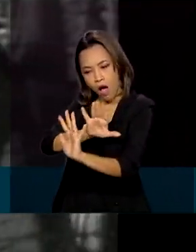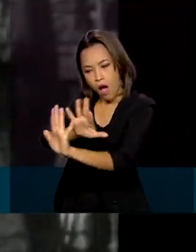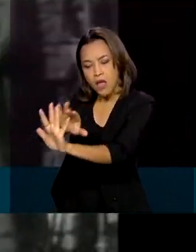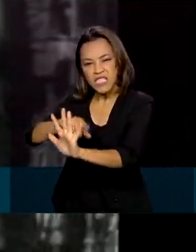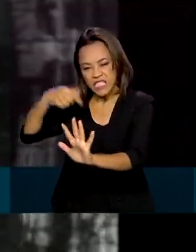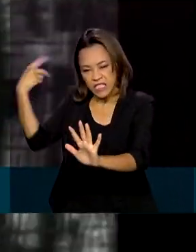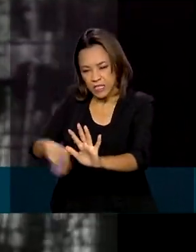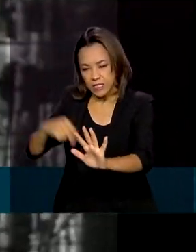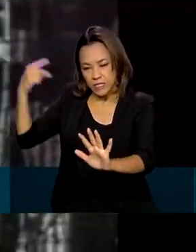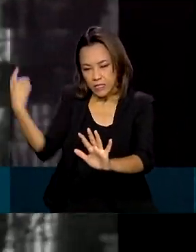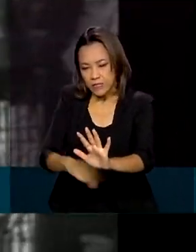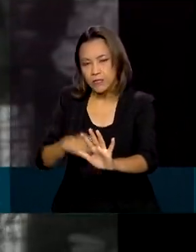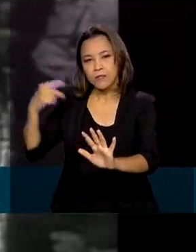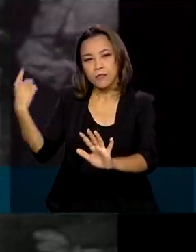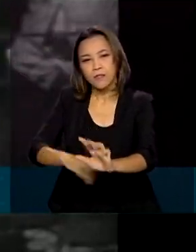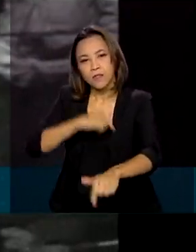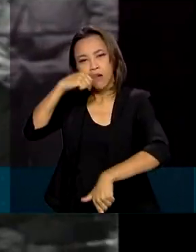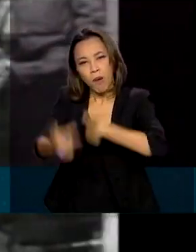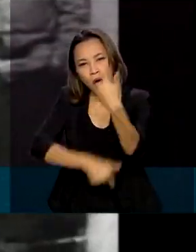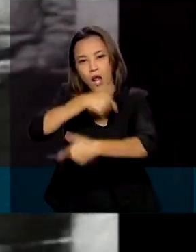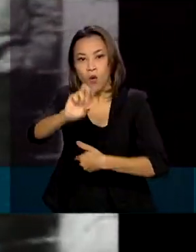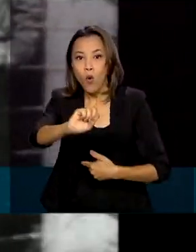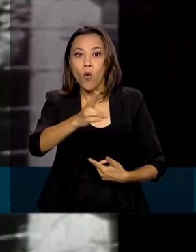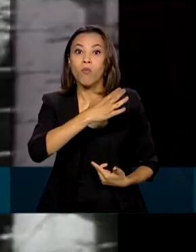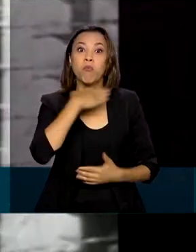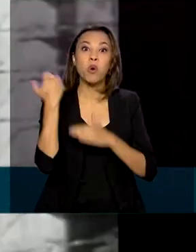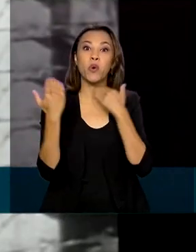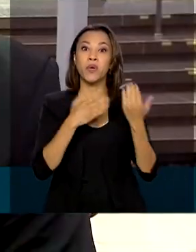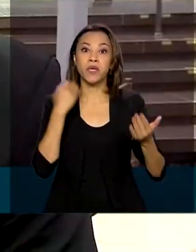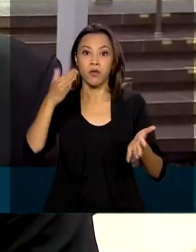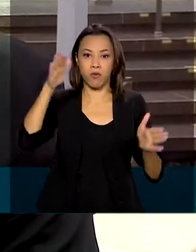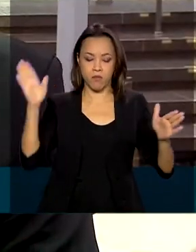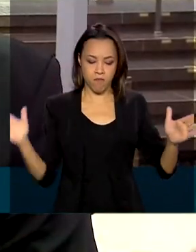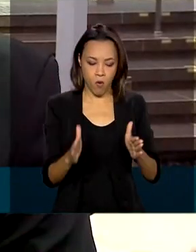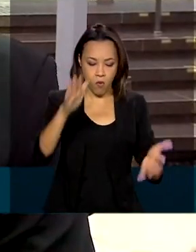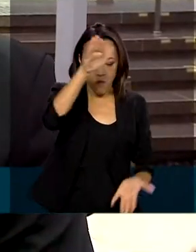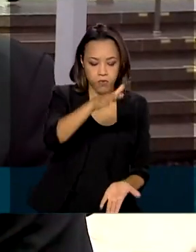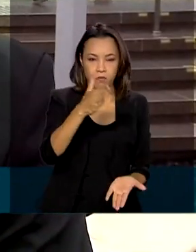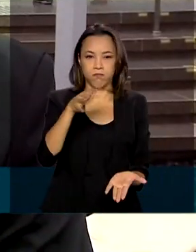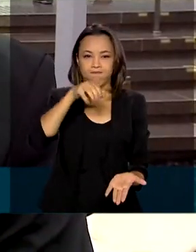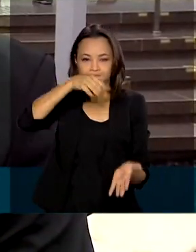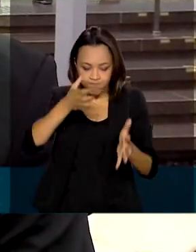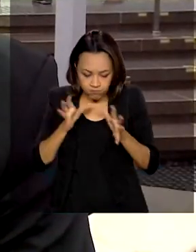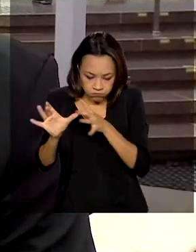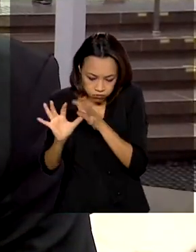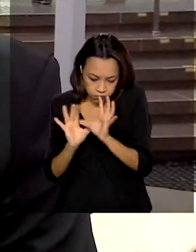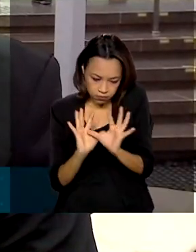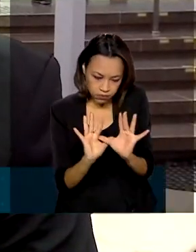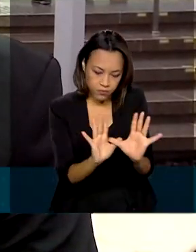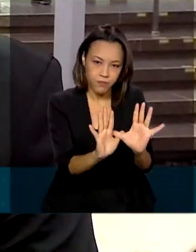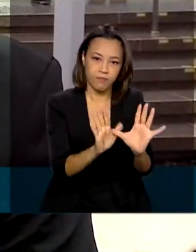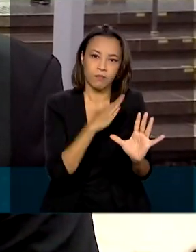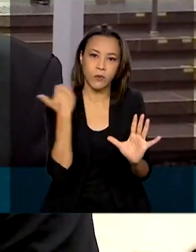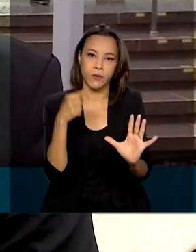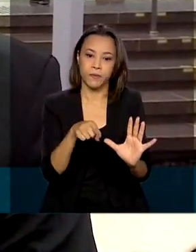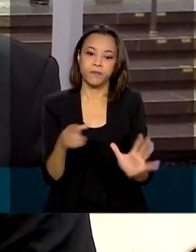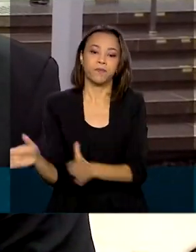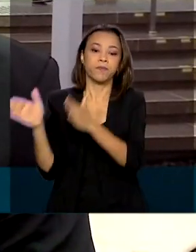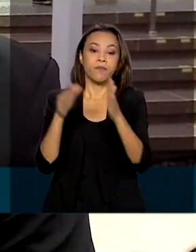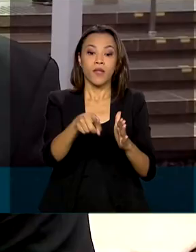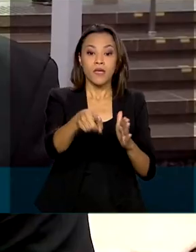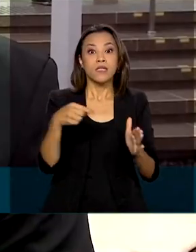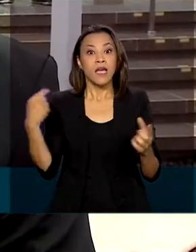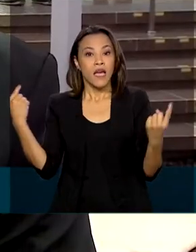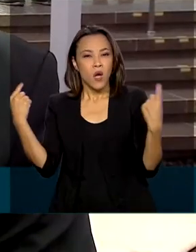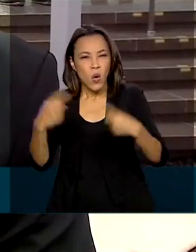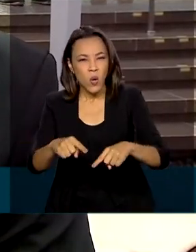a trabalhos desumanos ou morriam nas câmaras de gás. Na verdade, não é uma luta somente contra o antissemitismo. É contra